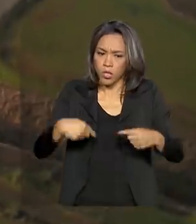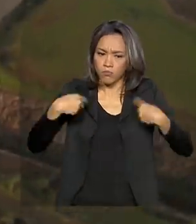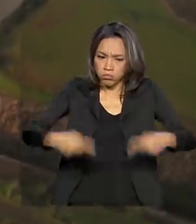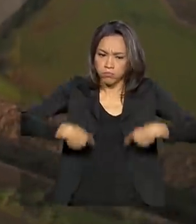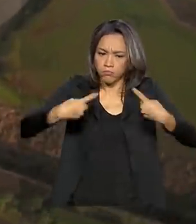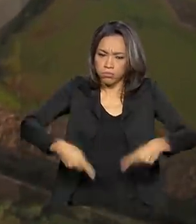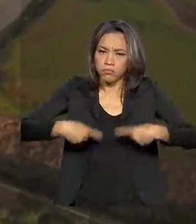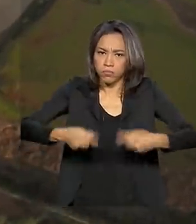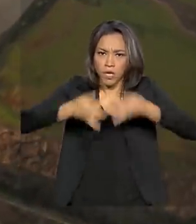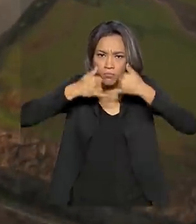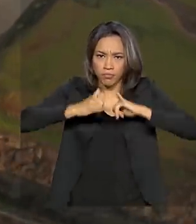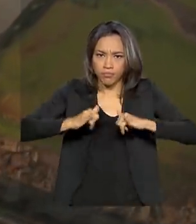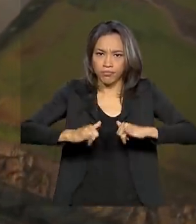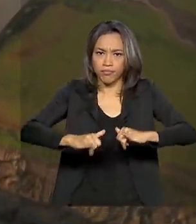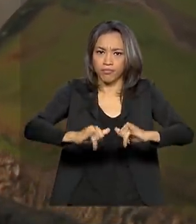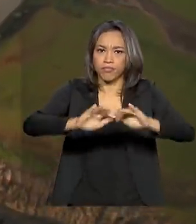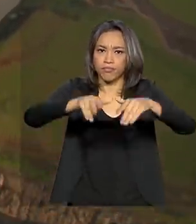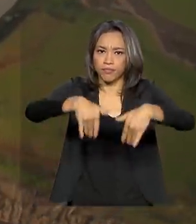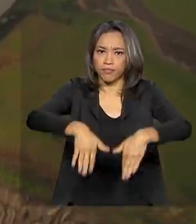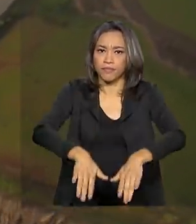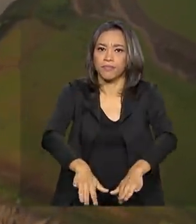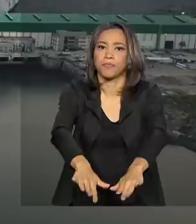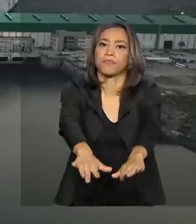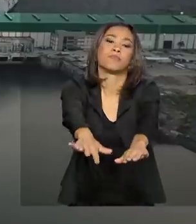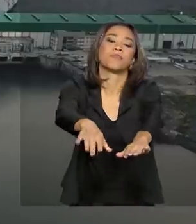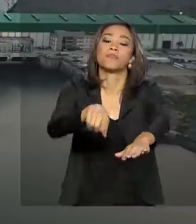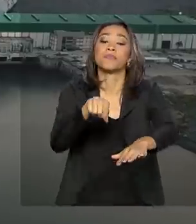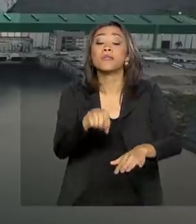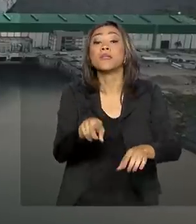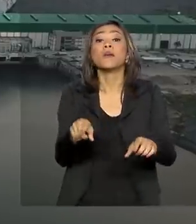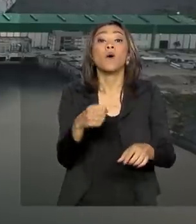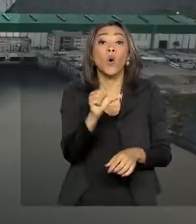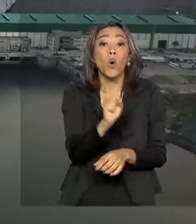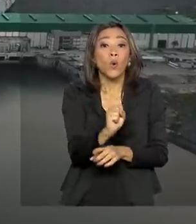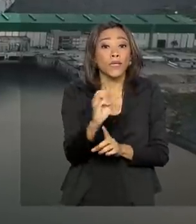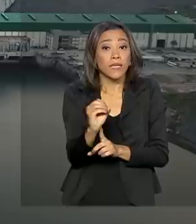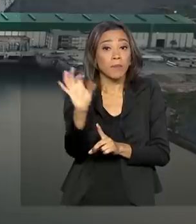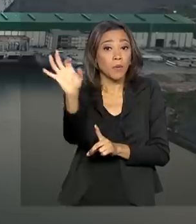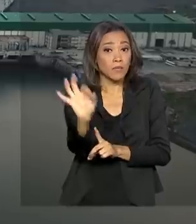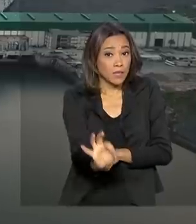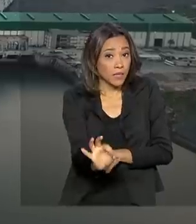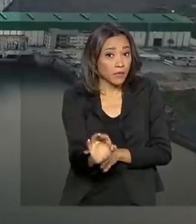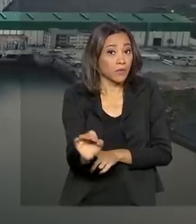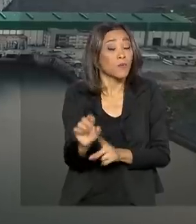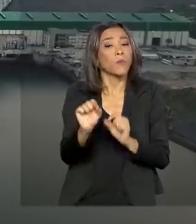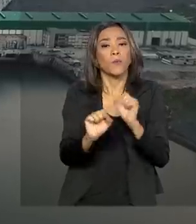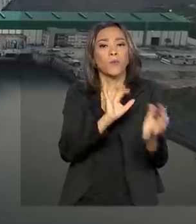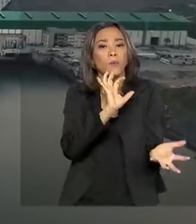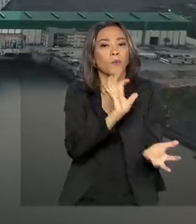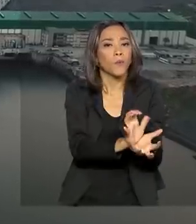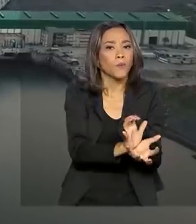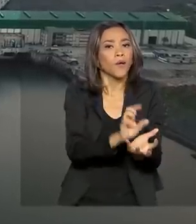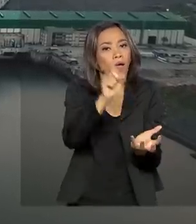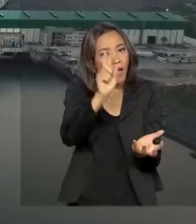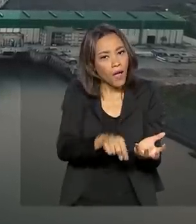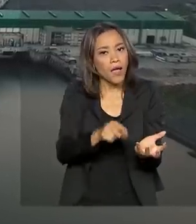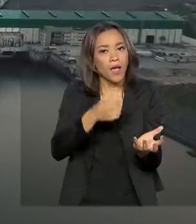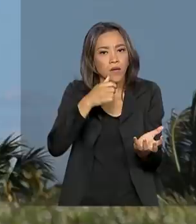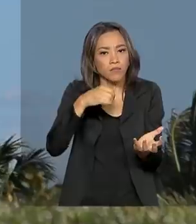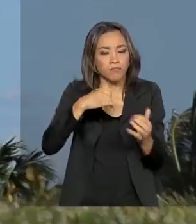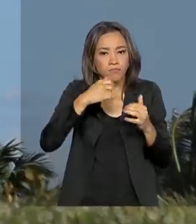matriz principal as fontes de energia renovável, com cerca de 80% do parque gerador, formado por usinas